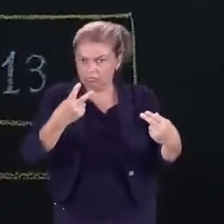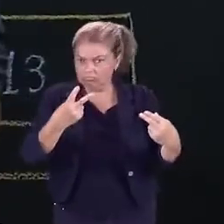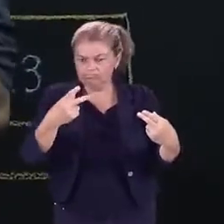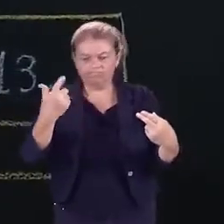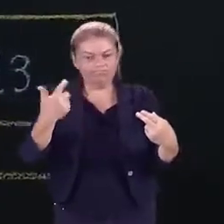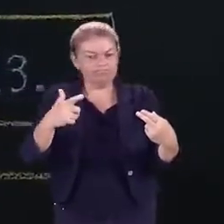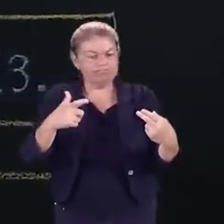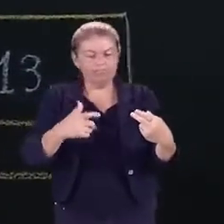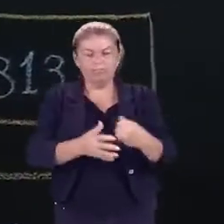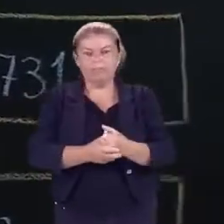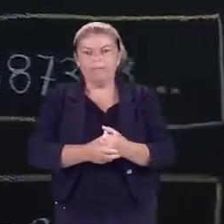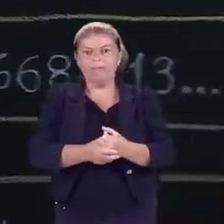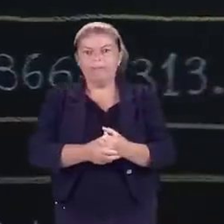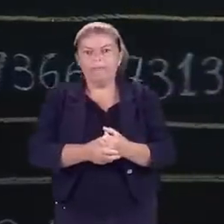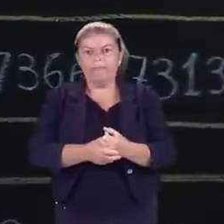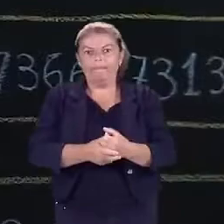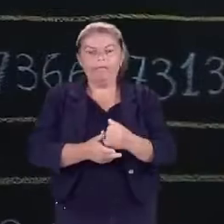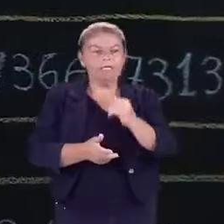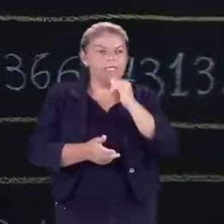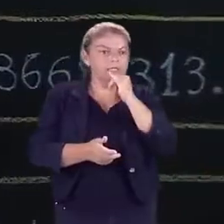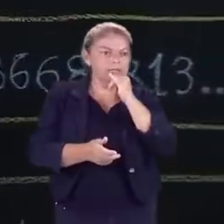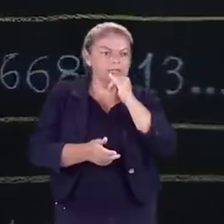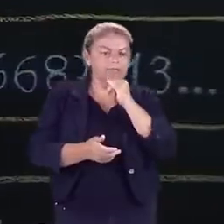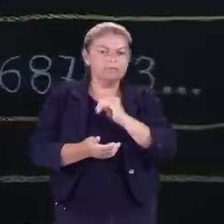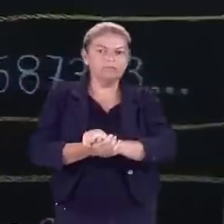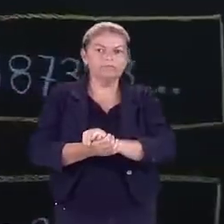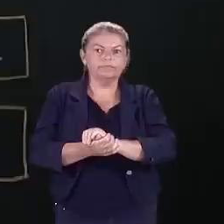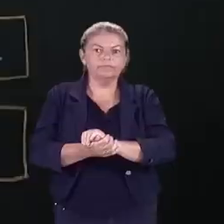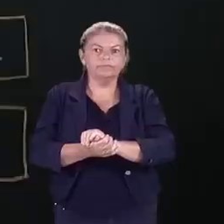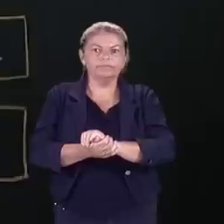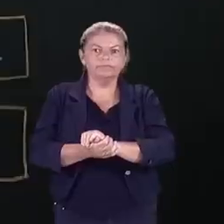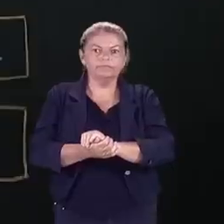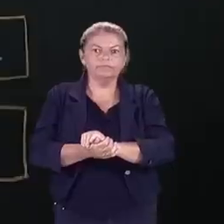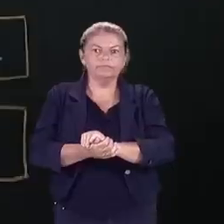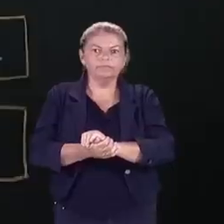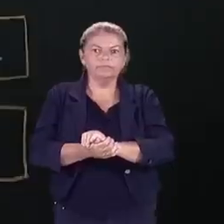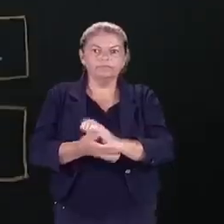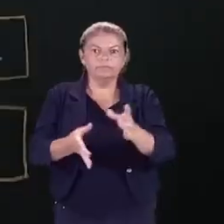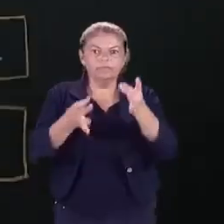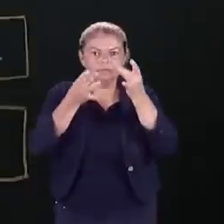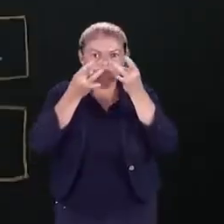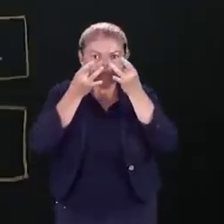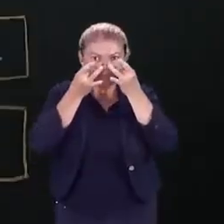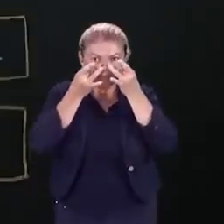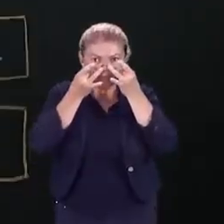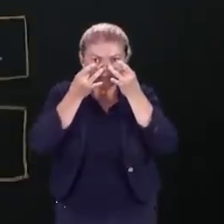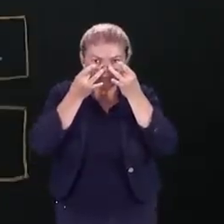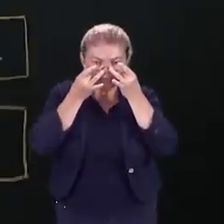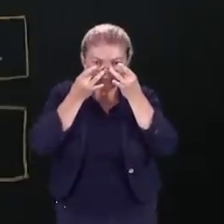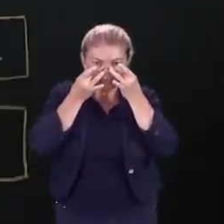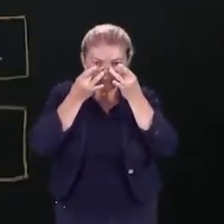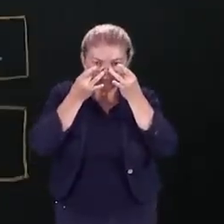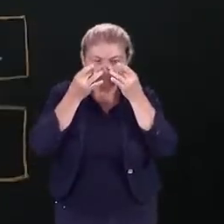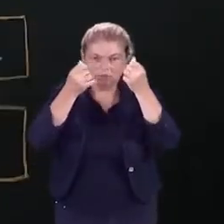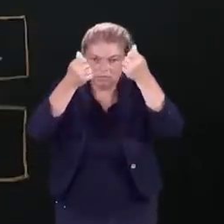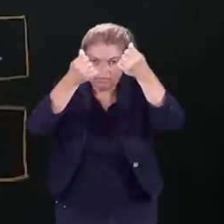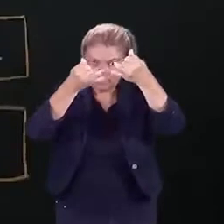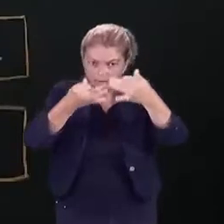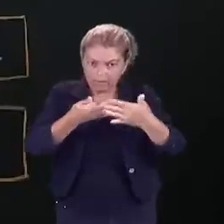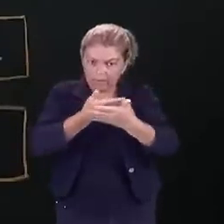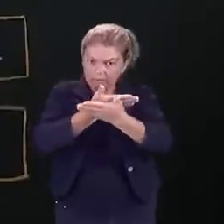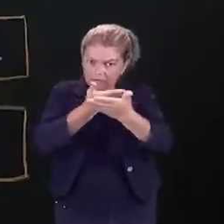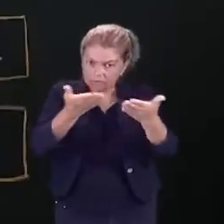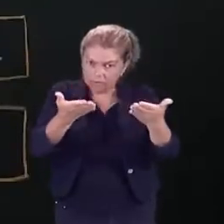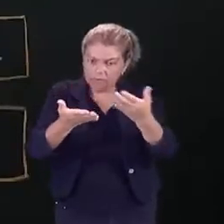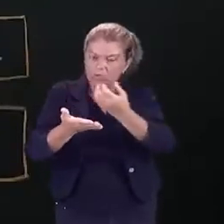tá? E essa é a ideia básica de uma raiz quadrada, por exemplo. Mas atenção, uma coisa de repente é eu dizer para você que